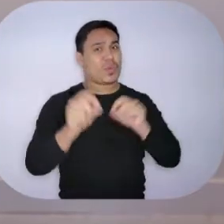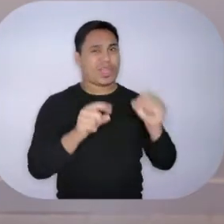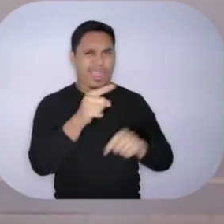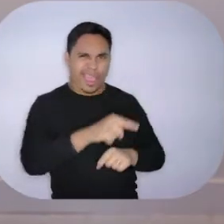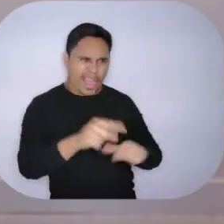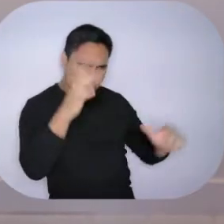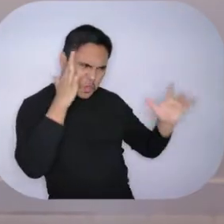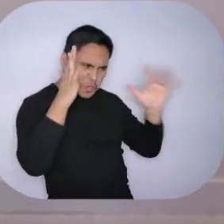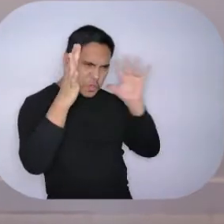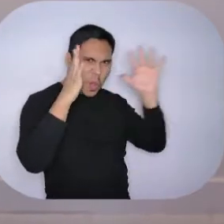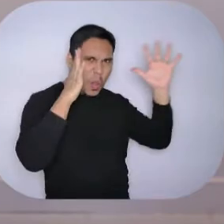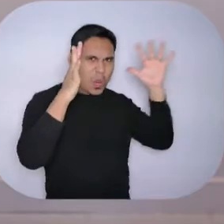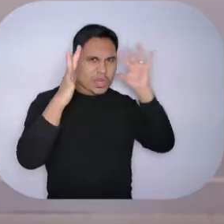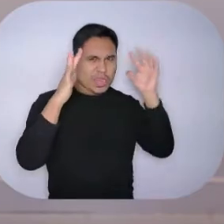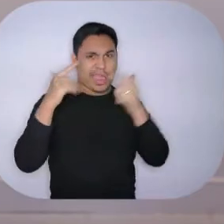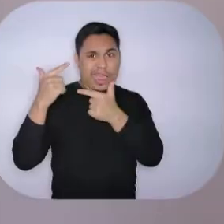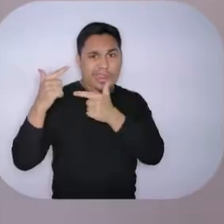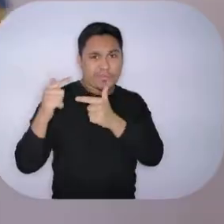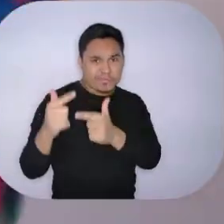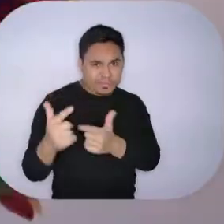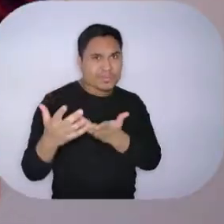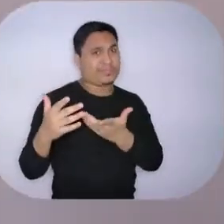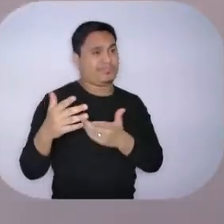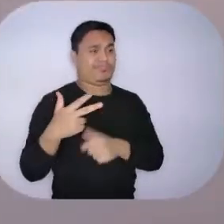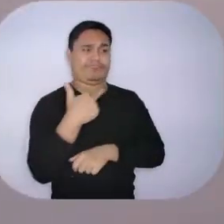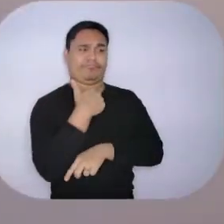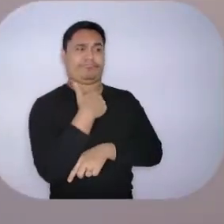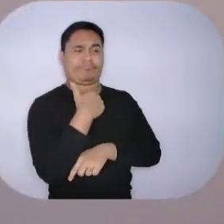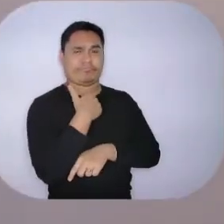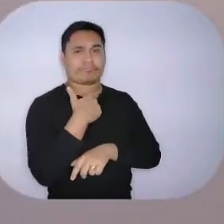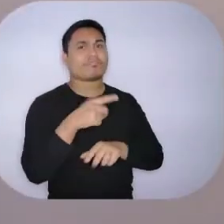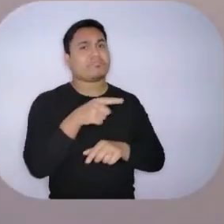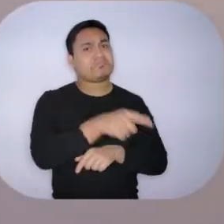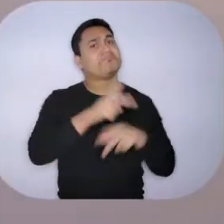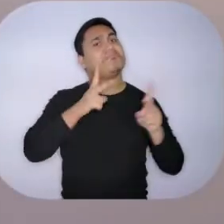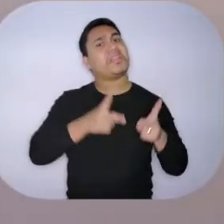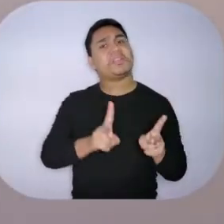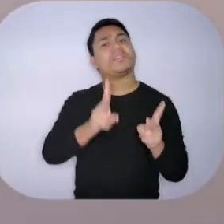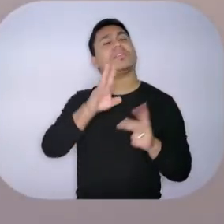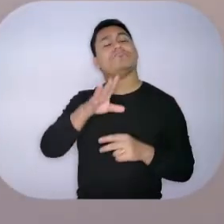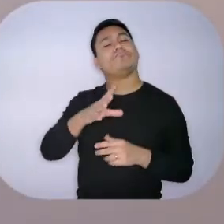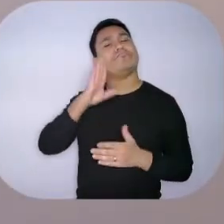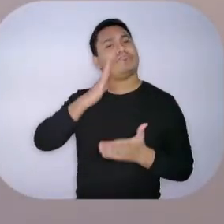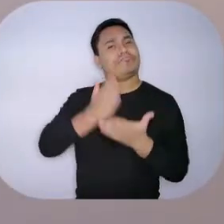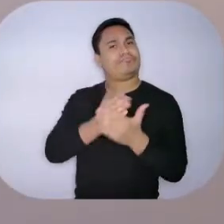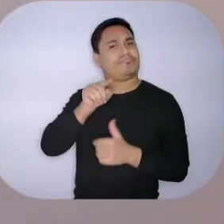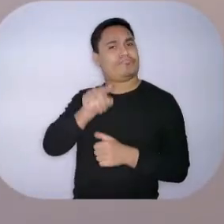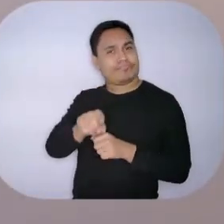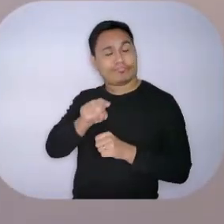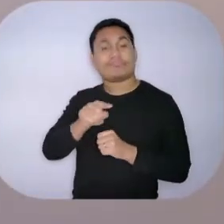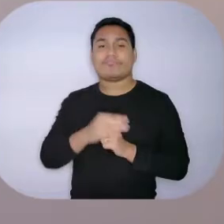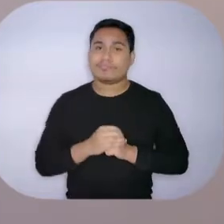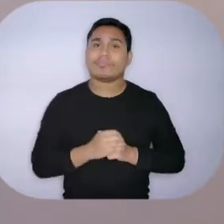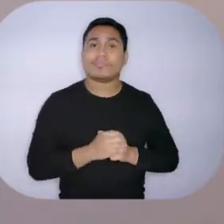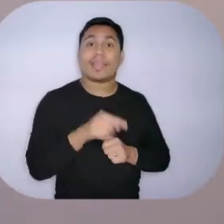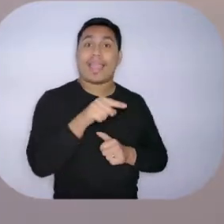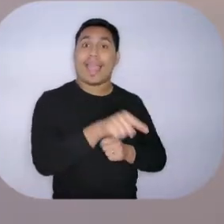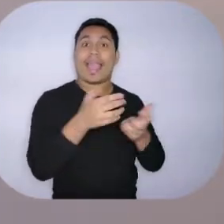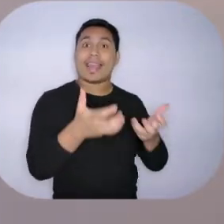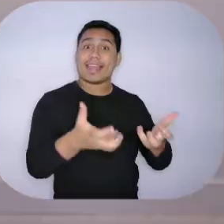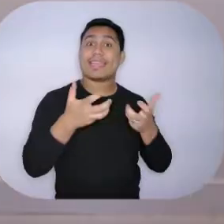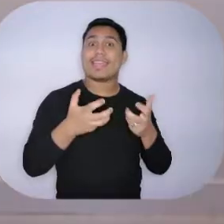nunca deixaram o seu coração. Tarsila também queria ser artista, queria ser